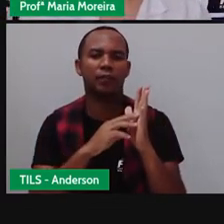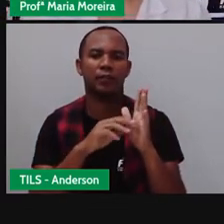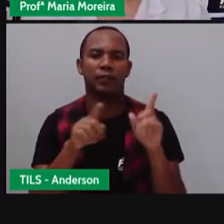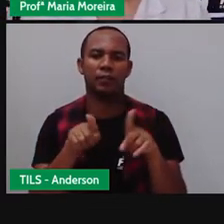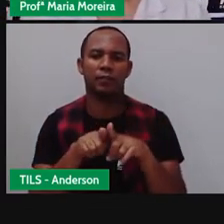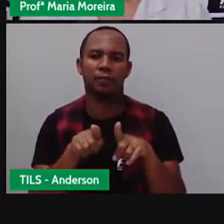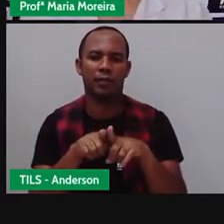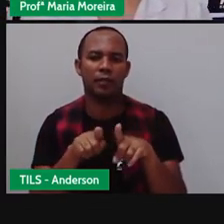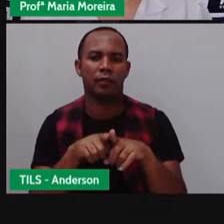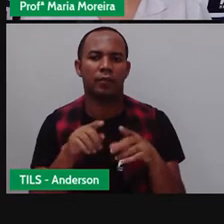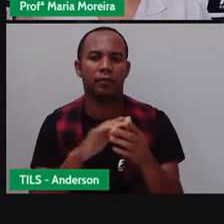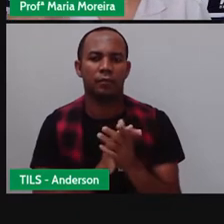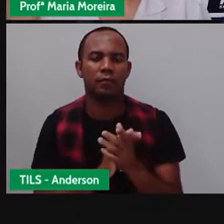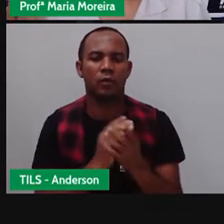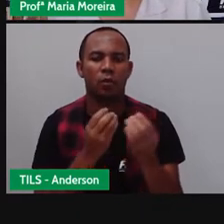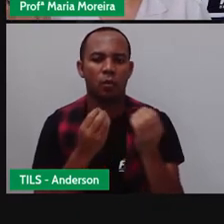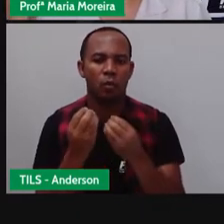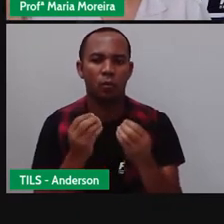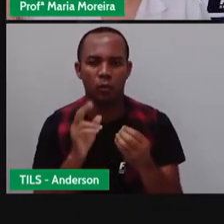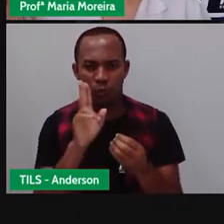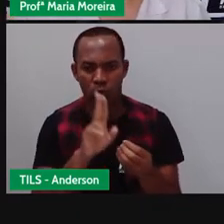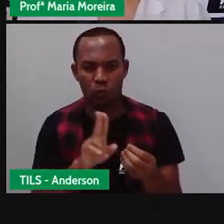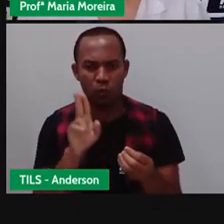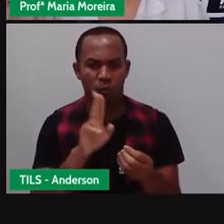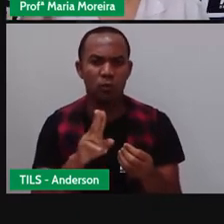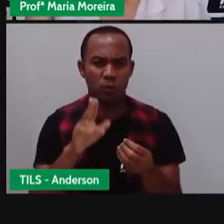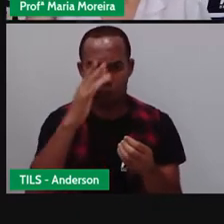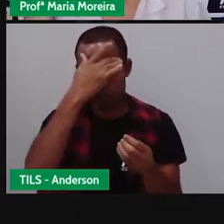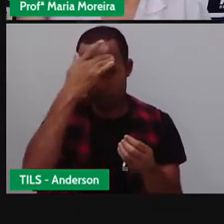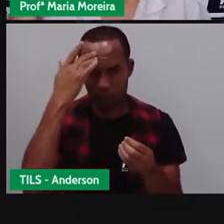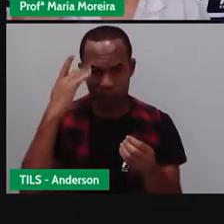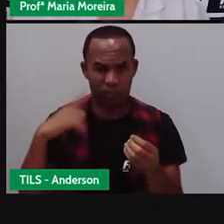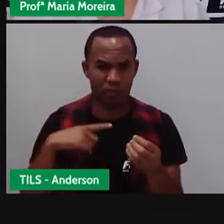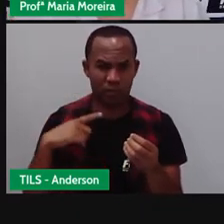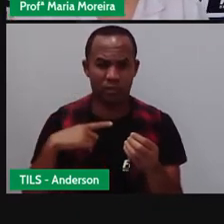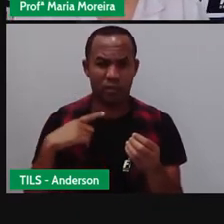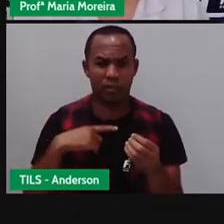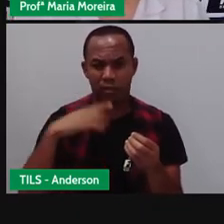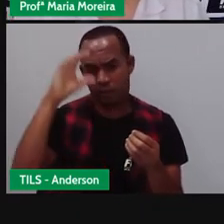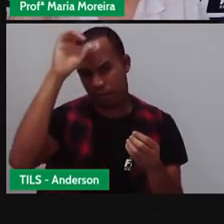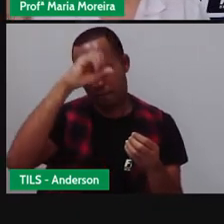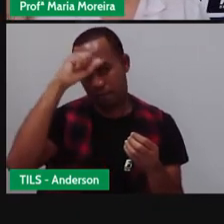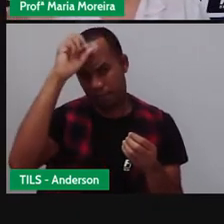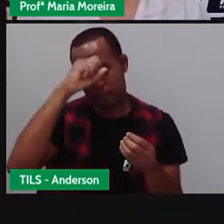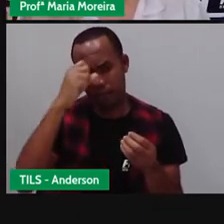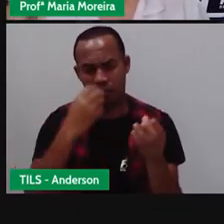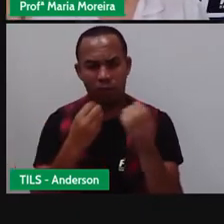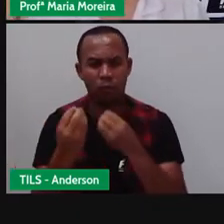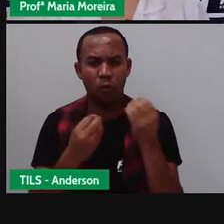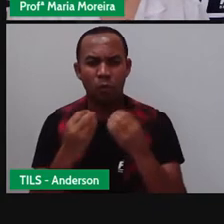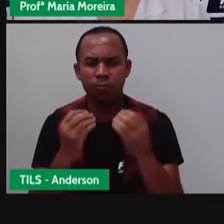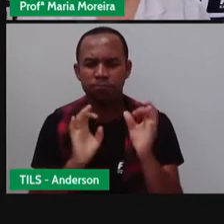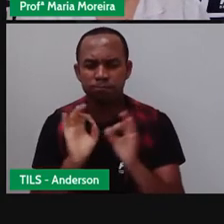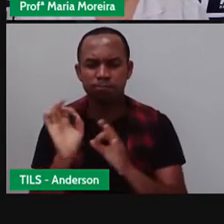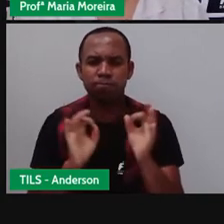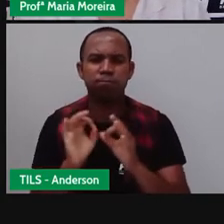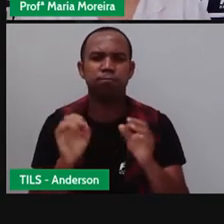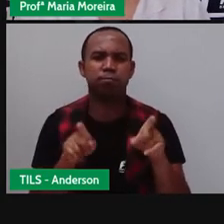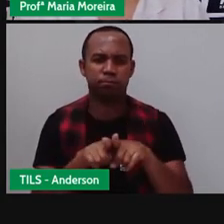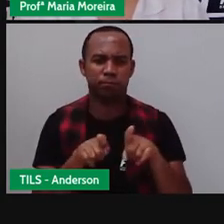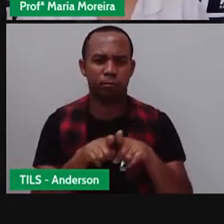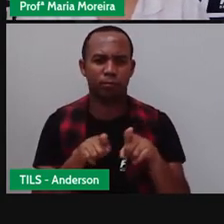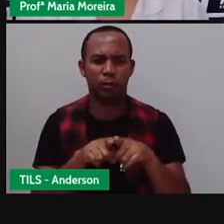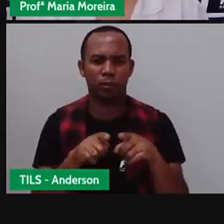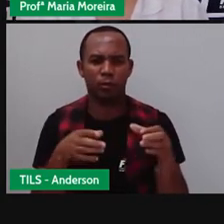utilizam isso aí, tá? Nas Forças Armadas. Mas é comum que as pessoas aprendam isso. Alguns militares têm um domínio absurdo